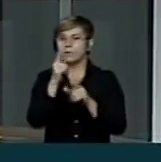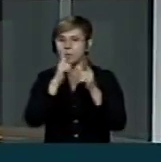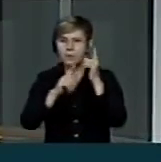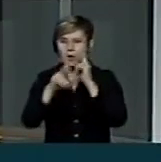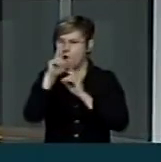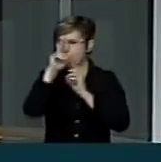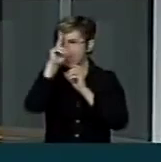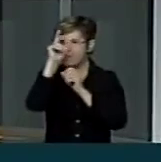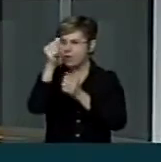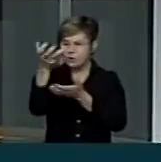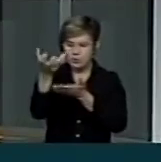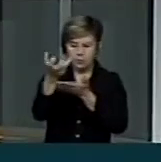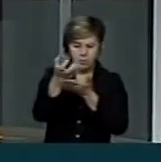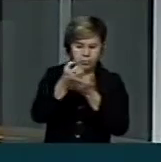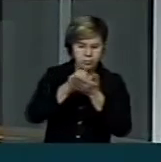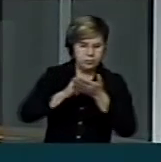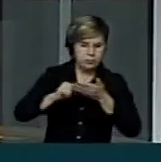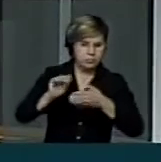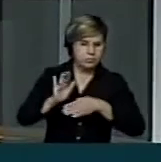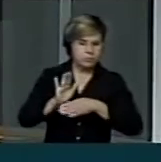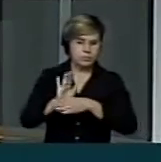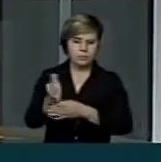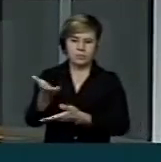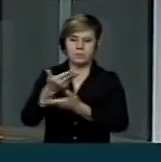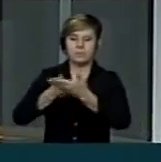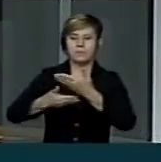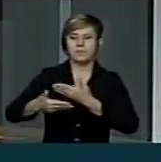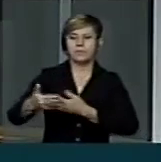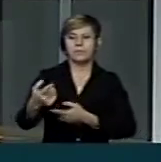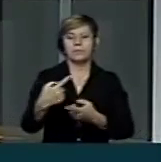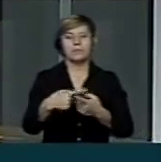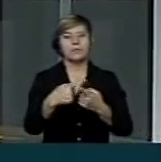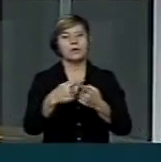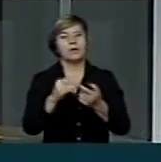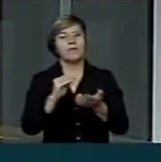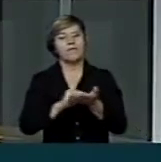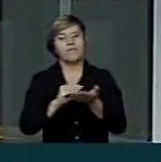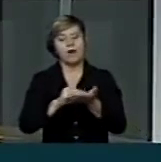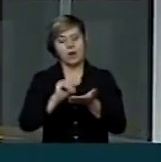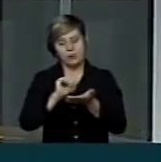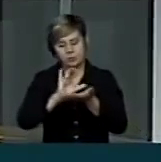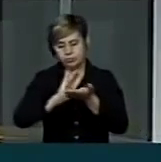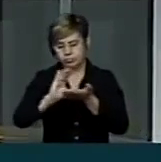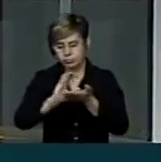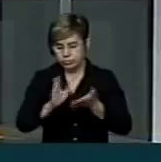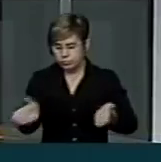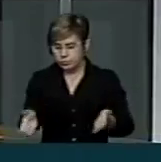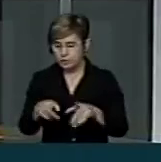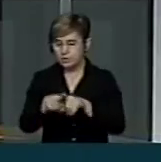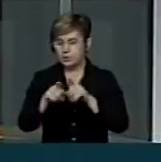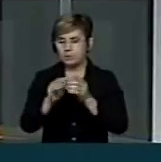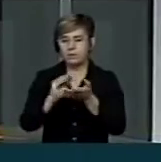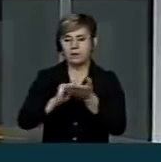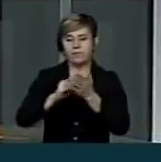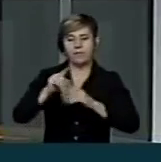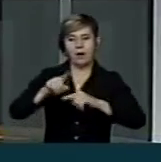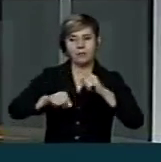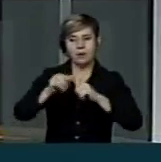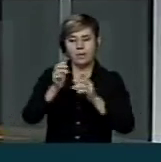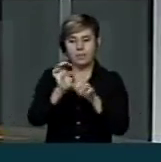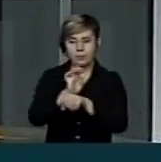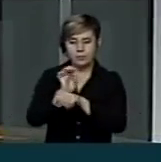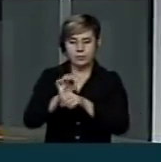força arrecadatória, em razão da falta de investimentos e de produção nesses Estados mais pobres.